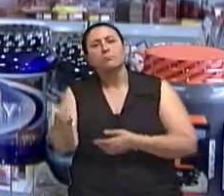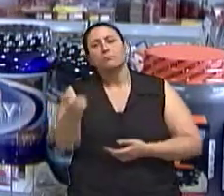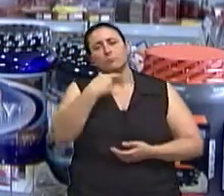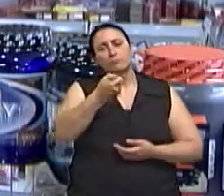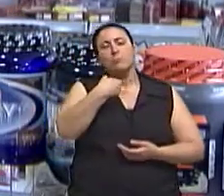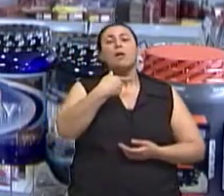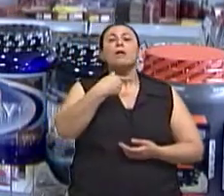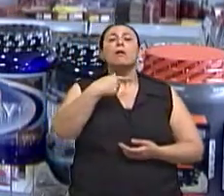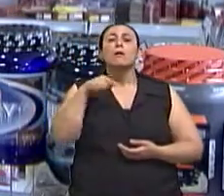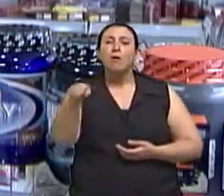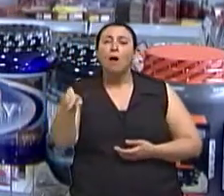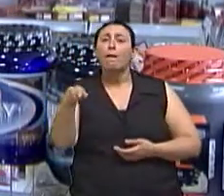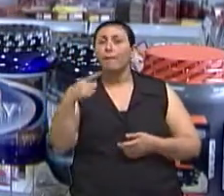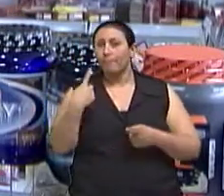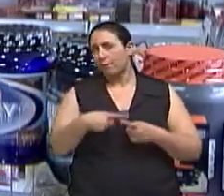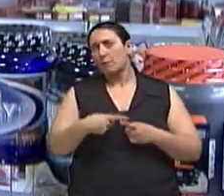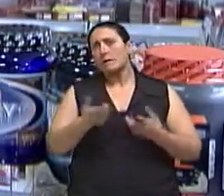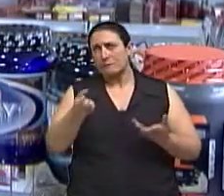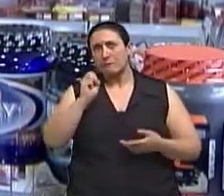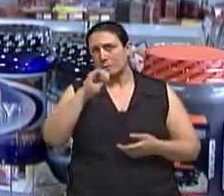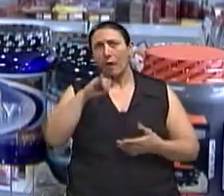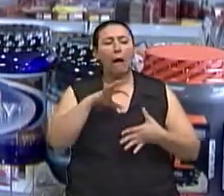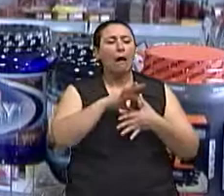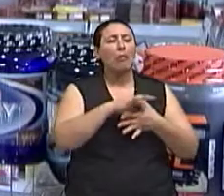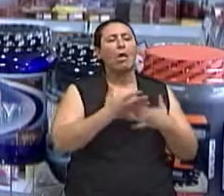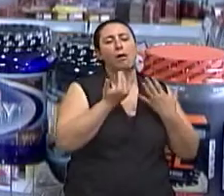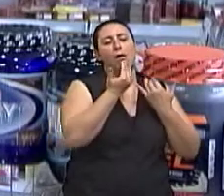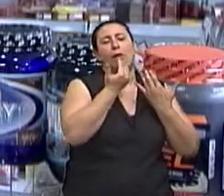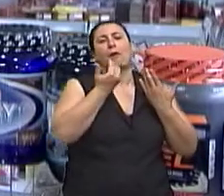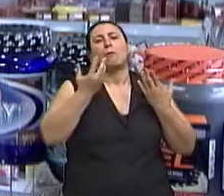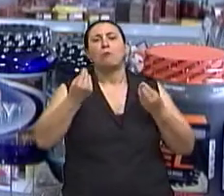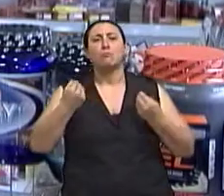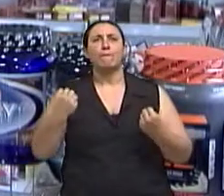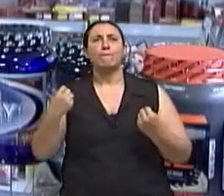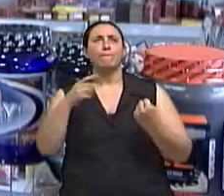absorção. Senão, eu comeria um monte de carne e ficaria forte.